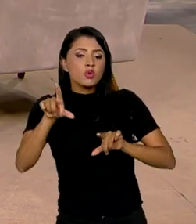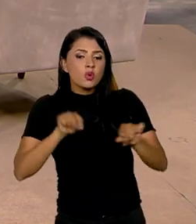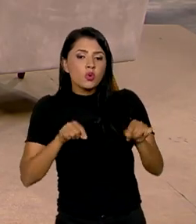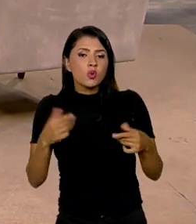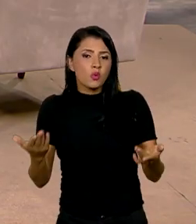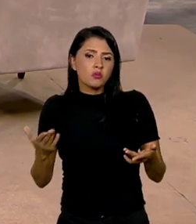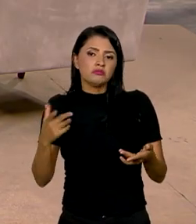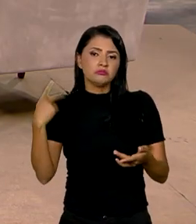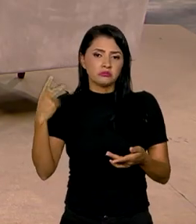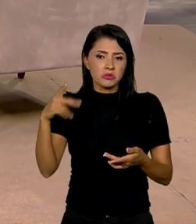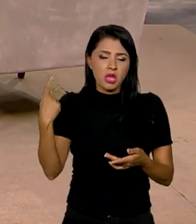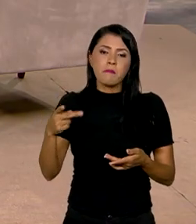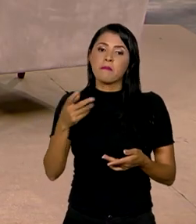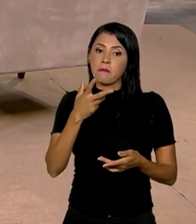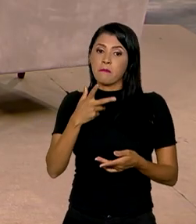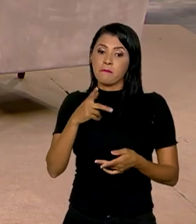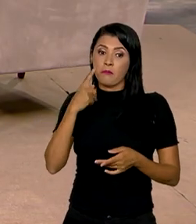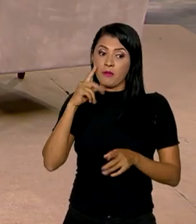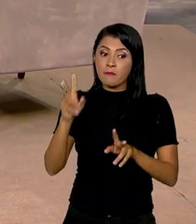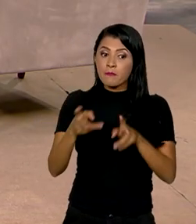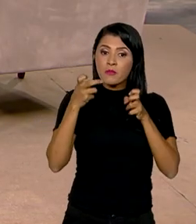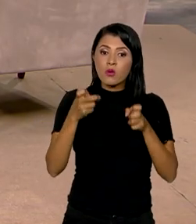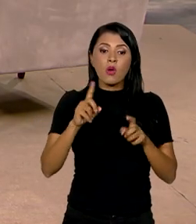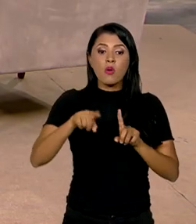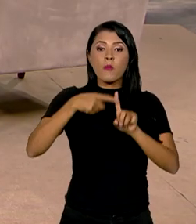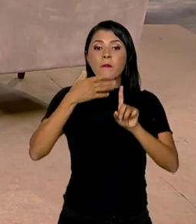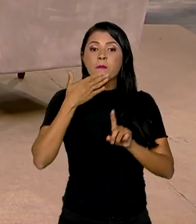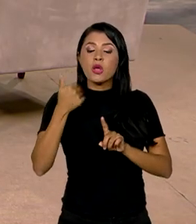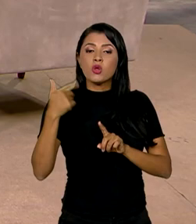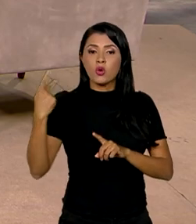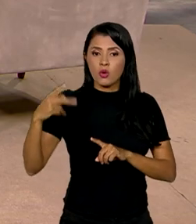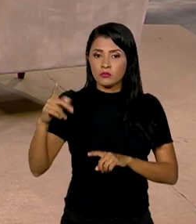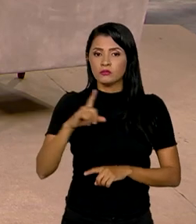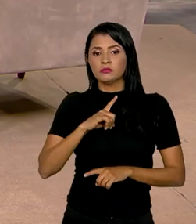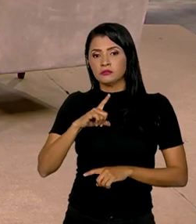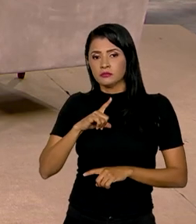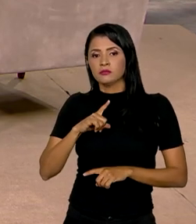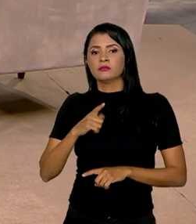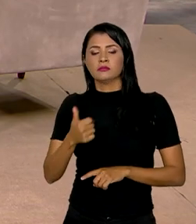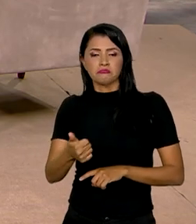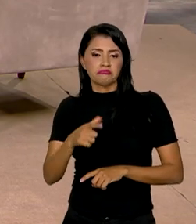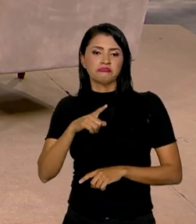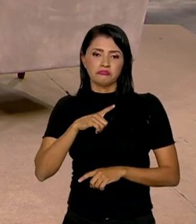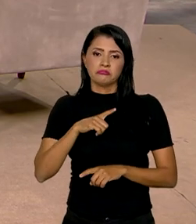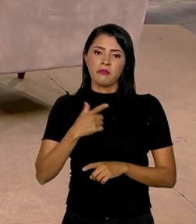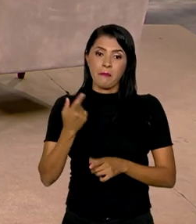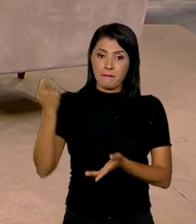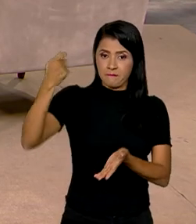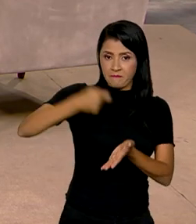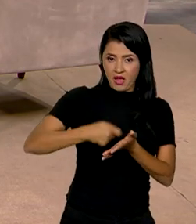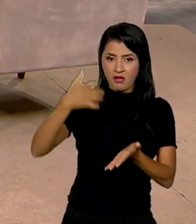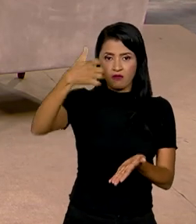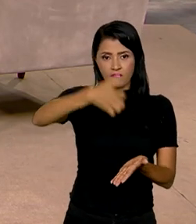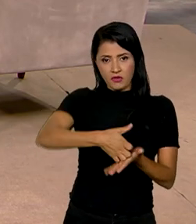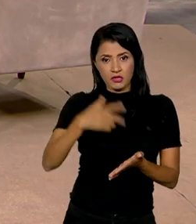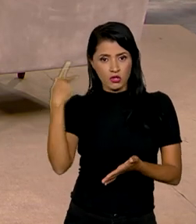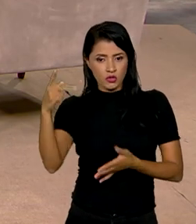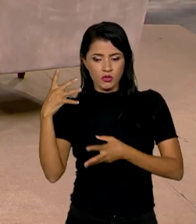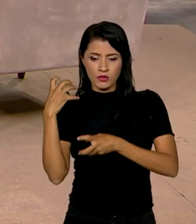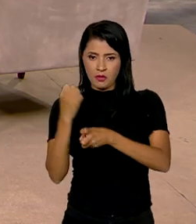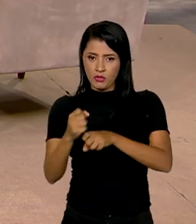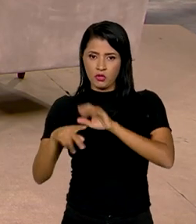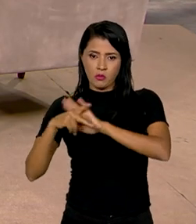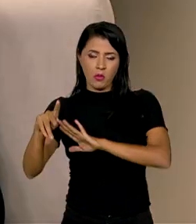é bom sempre para o consumidor olhar qual é a melhor vantagem que ele tem em termos de... Ou pagar à vista se ele tem no seu orçamento